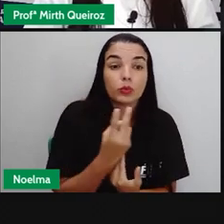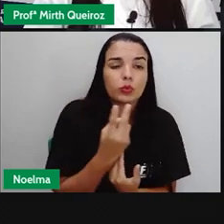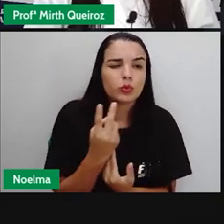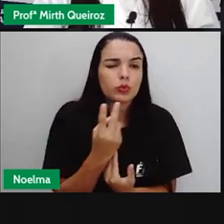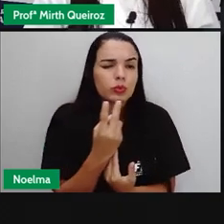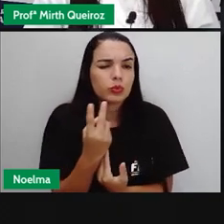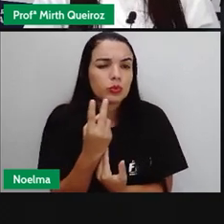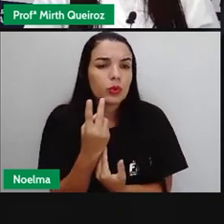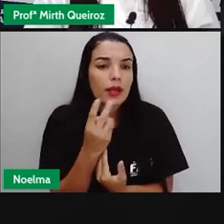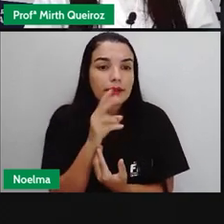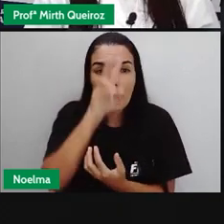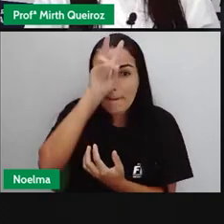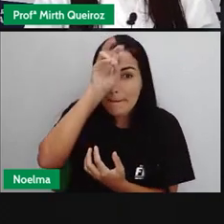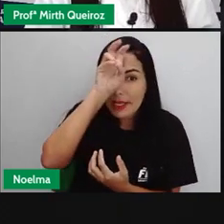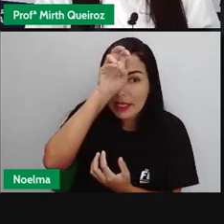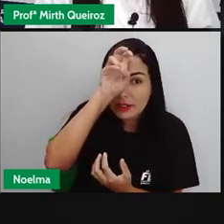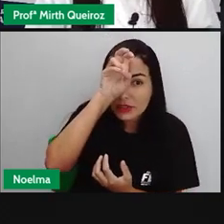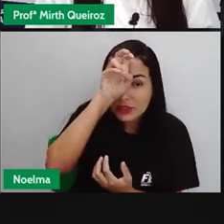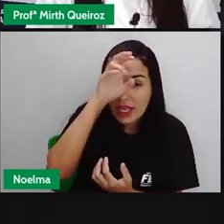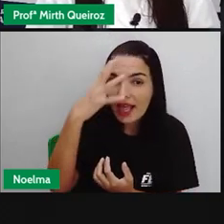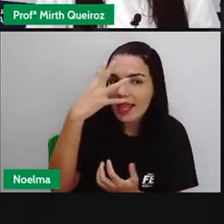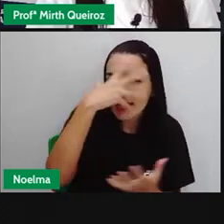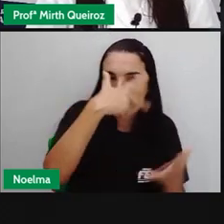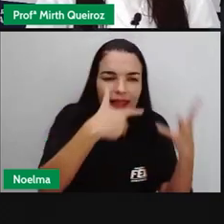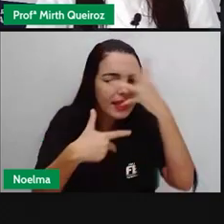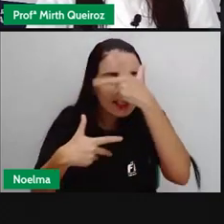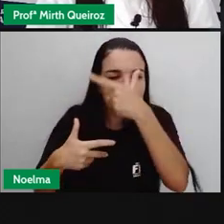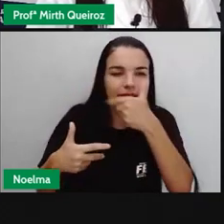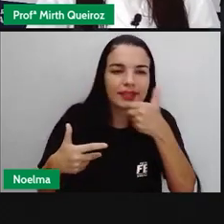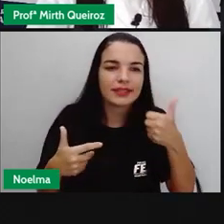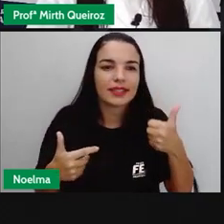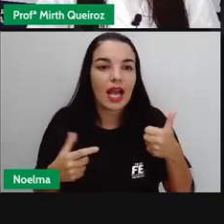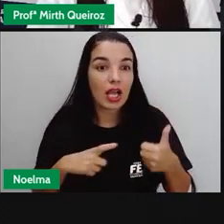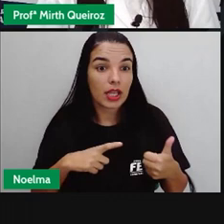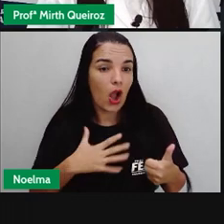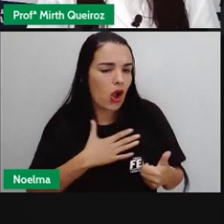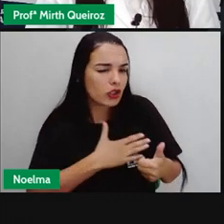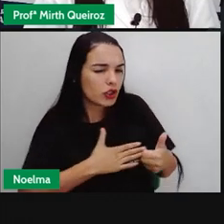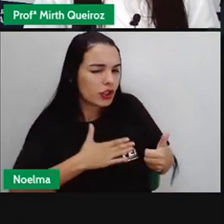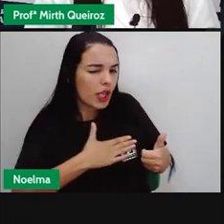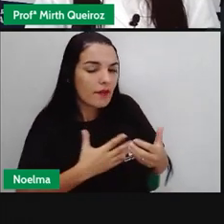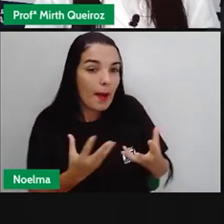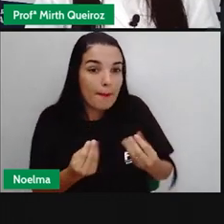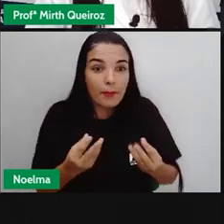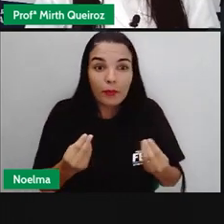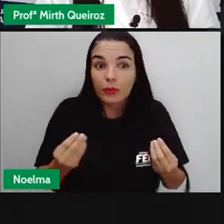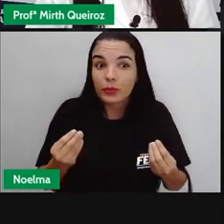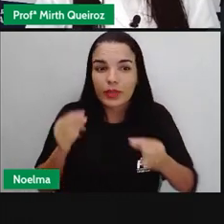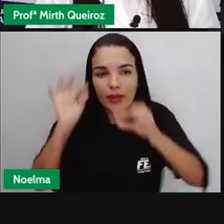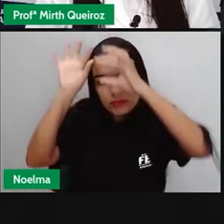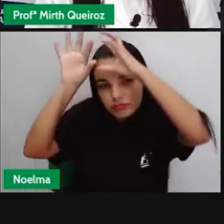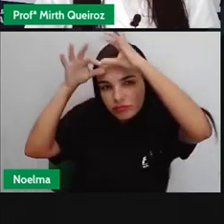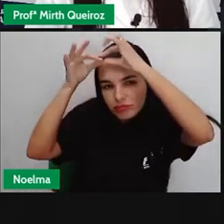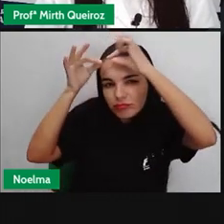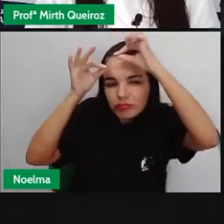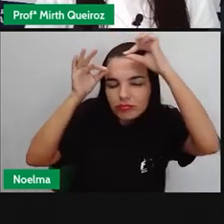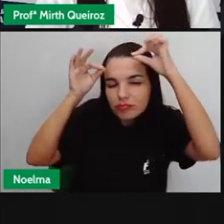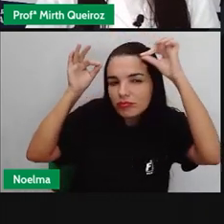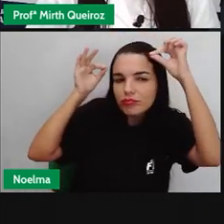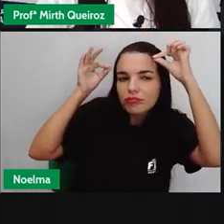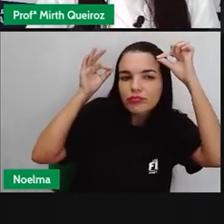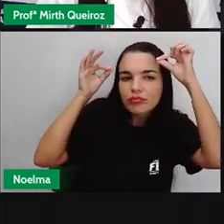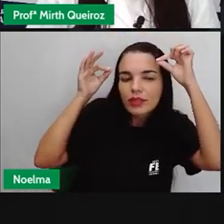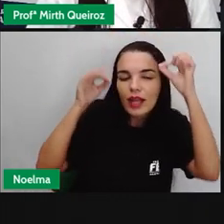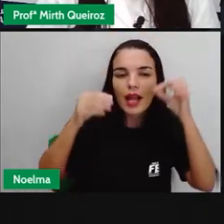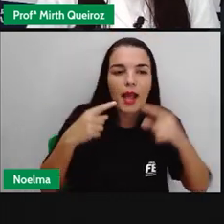baratinhas lindas que gostavam muito de se enfeitar com uma fita no cabelo. Eram